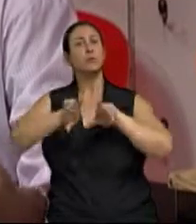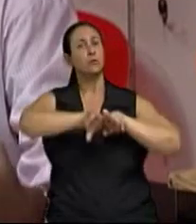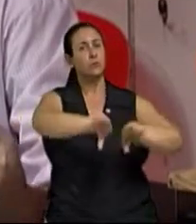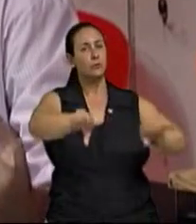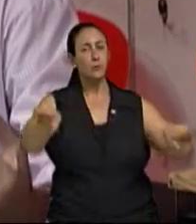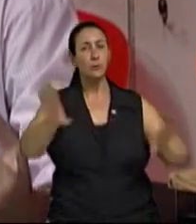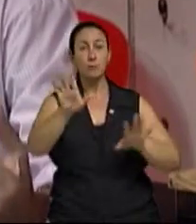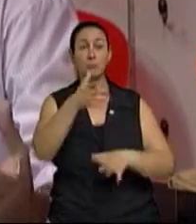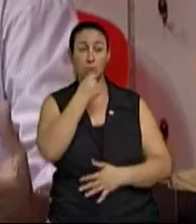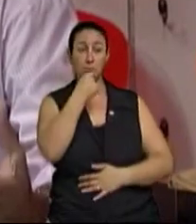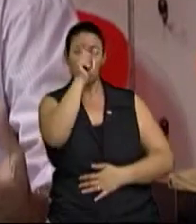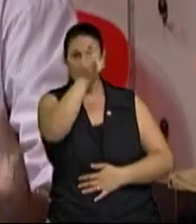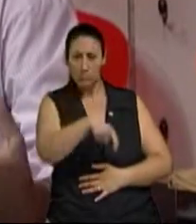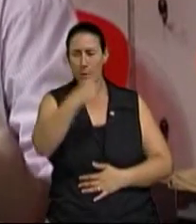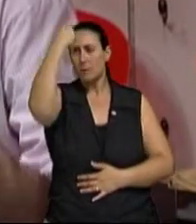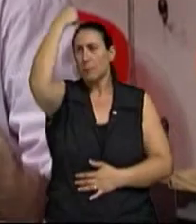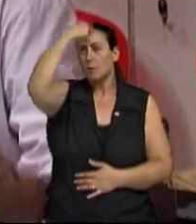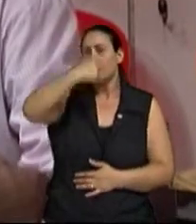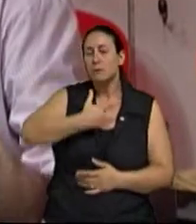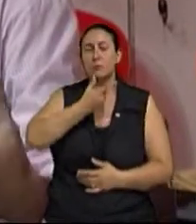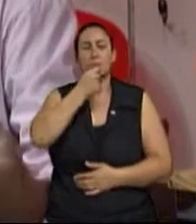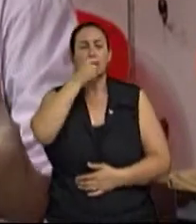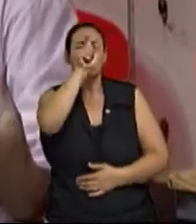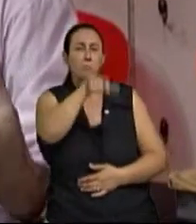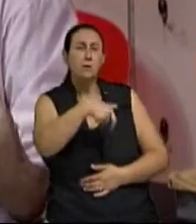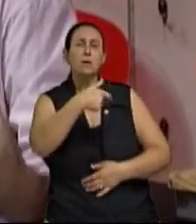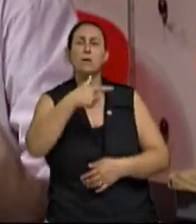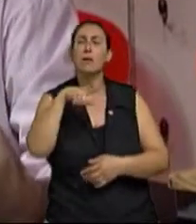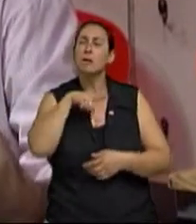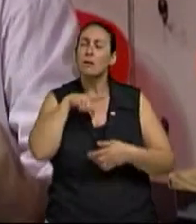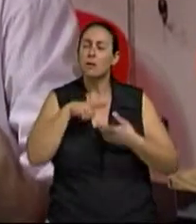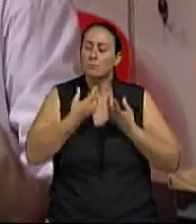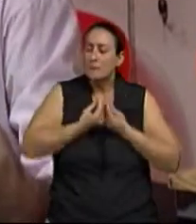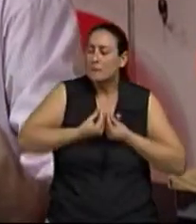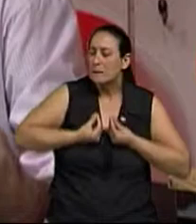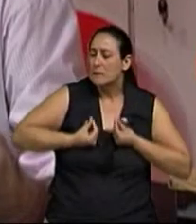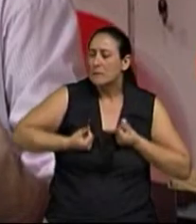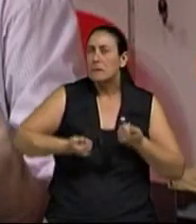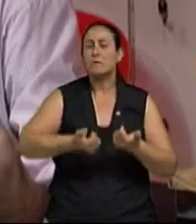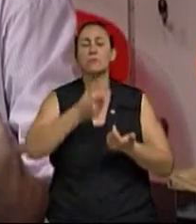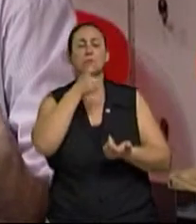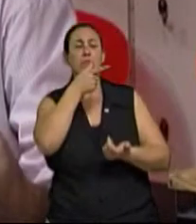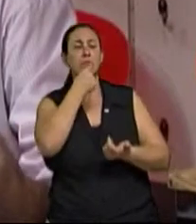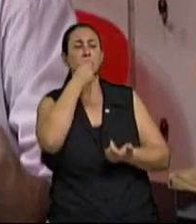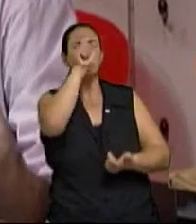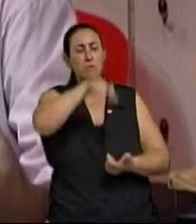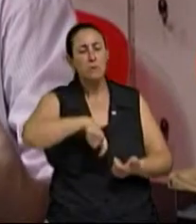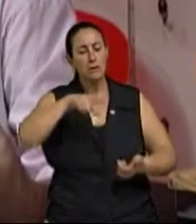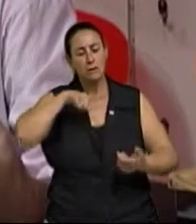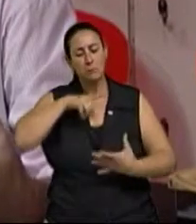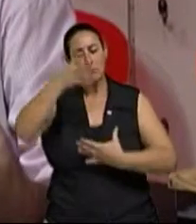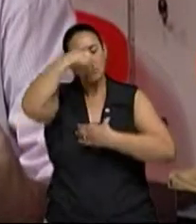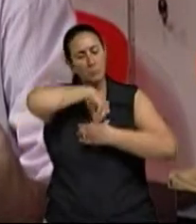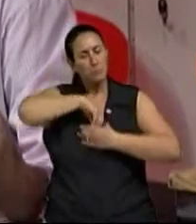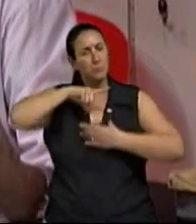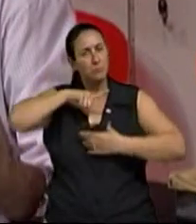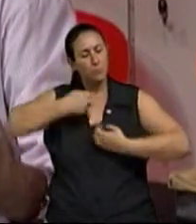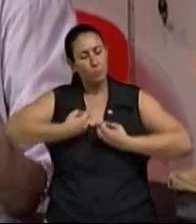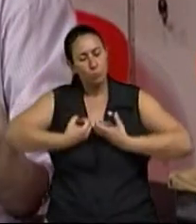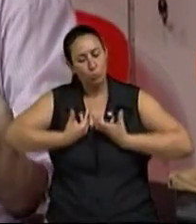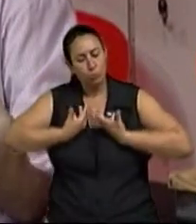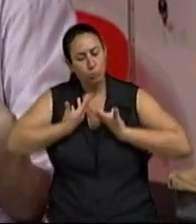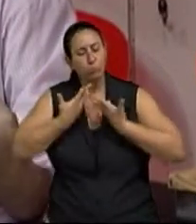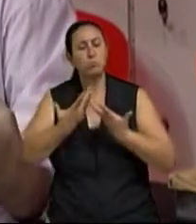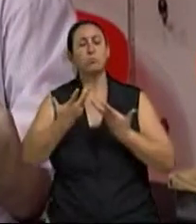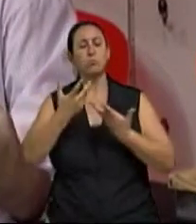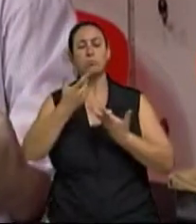espiritualizado, de um homem sensível, de uma pessoa que está crescendo enquanto ser íntegro e